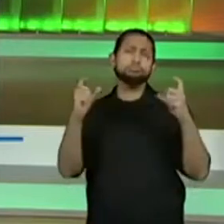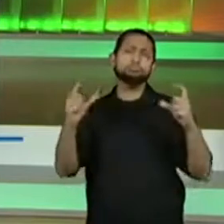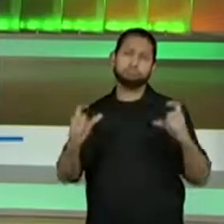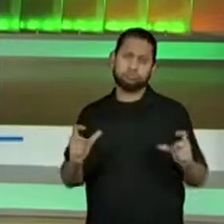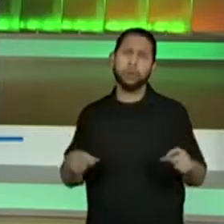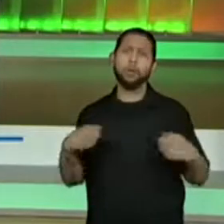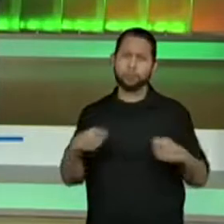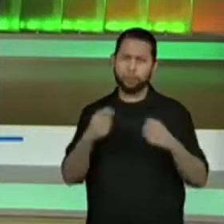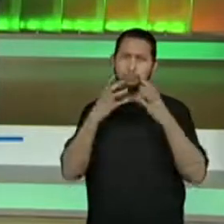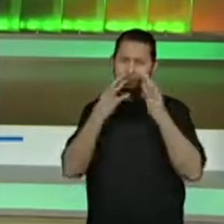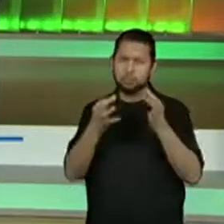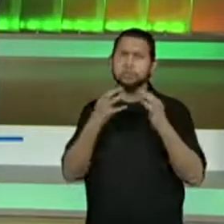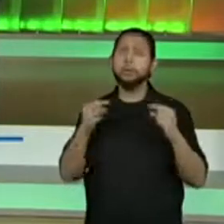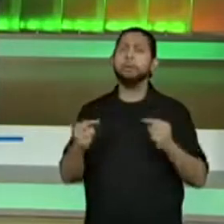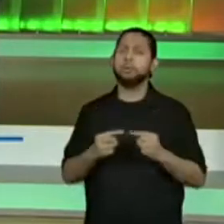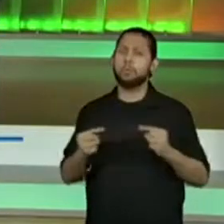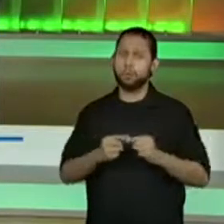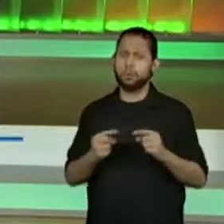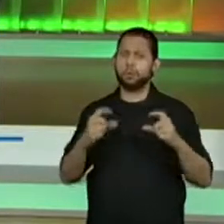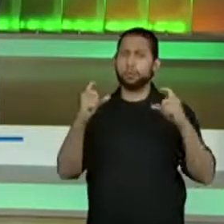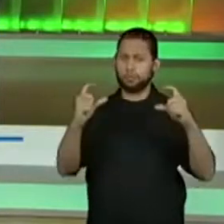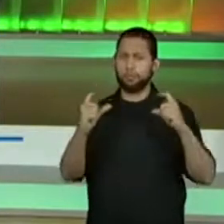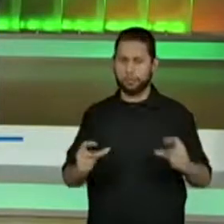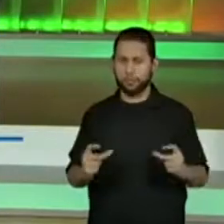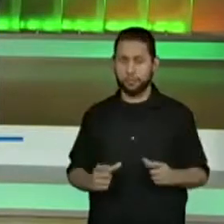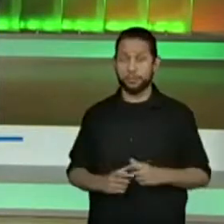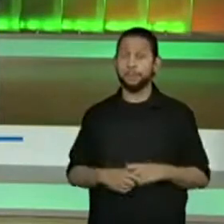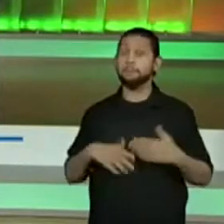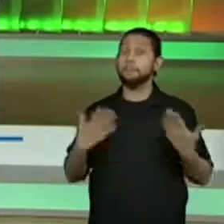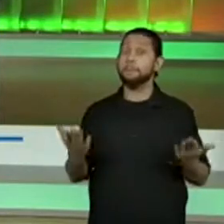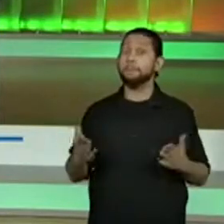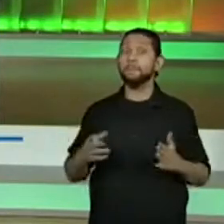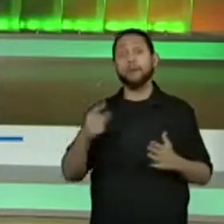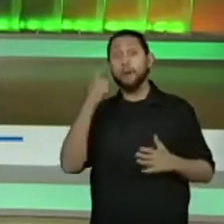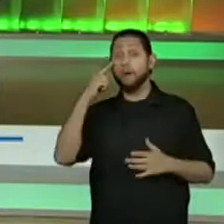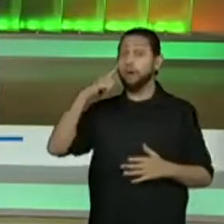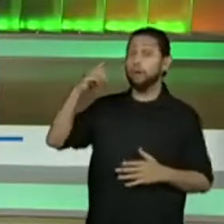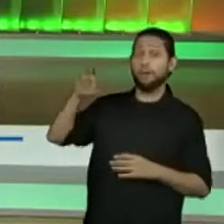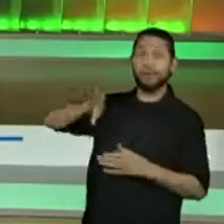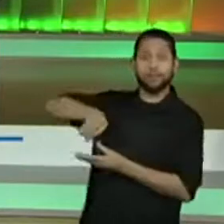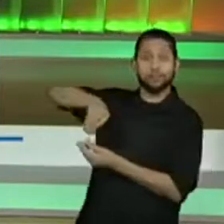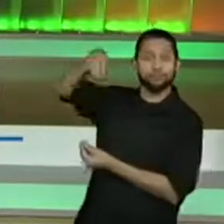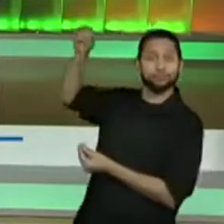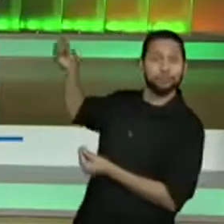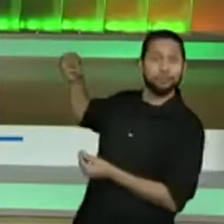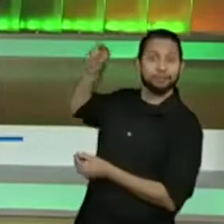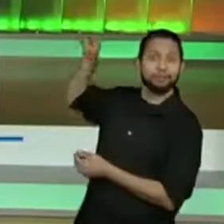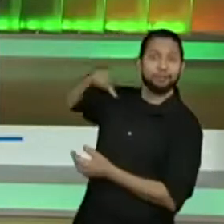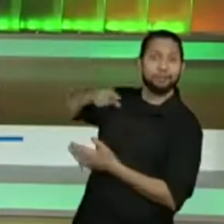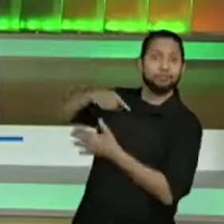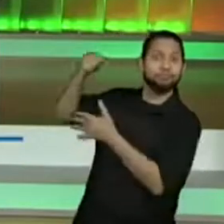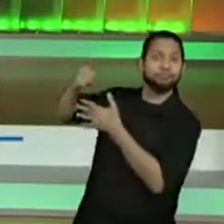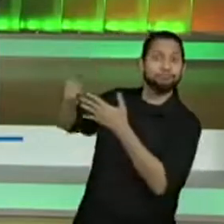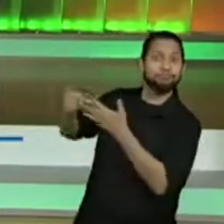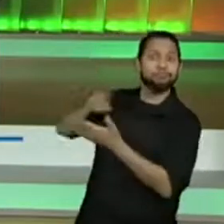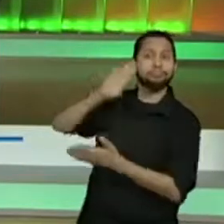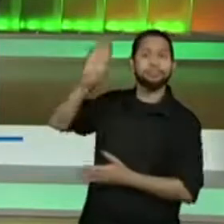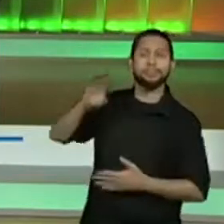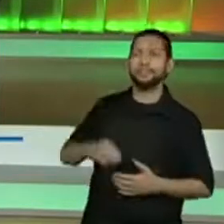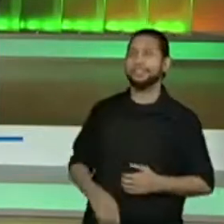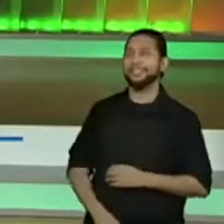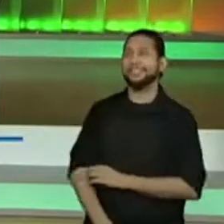também. A gente pode colocar, sim. Mas, primeiro, vamos para os elementos da estrutura composicional. Então, vamos lá.